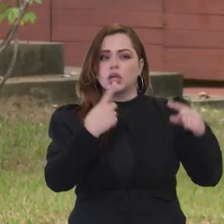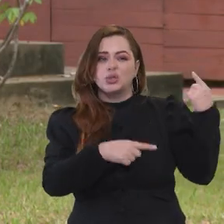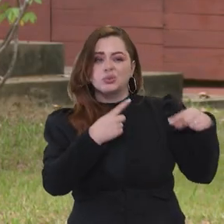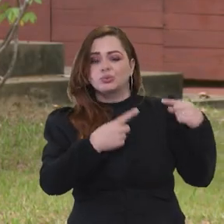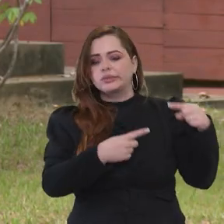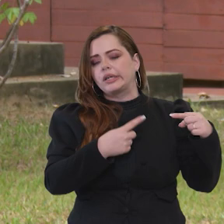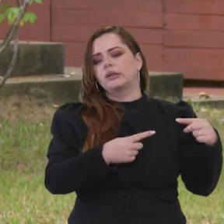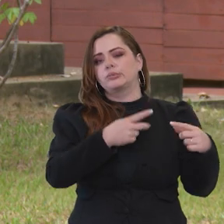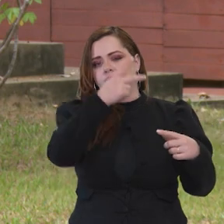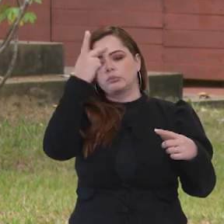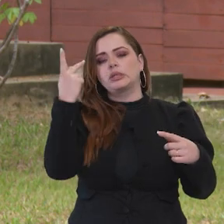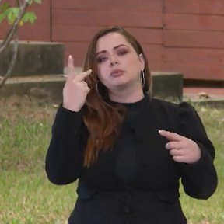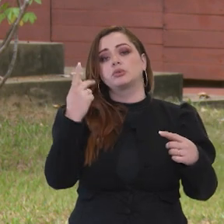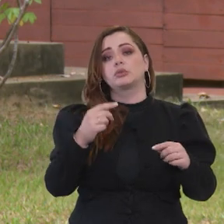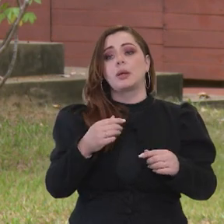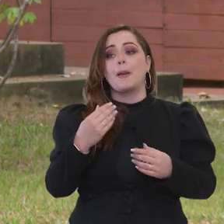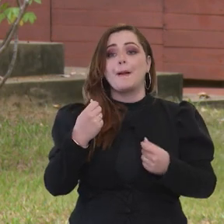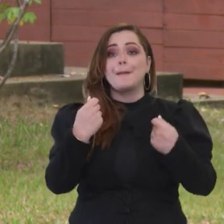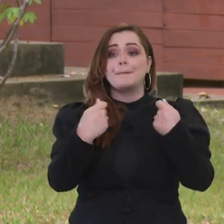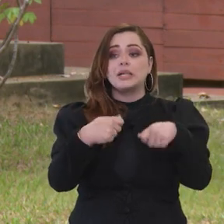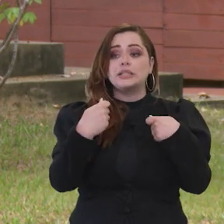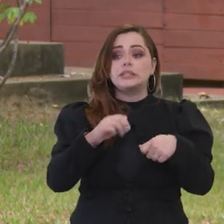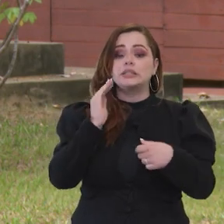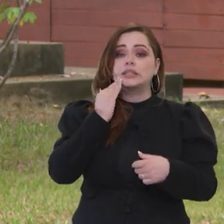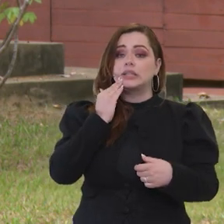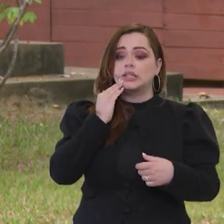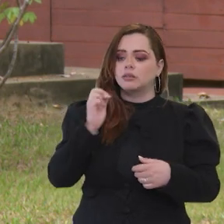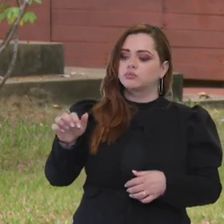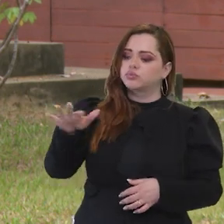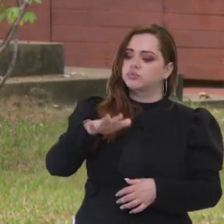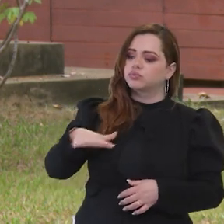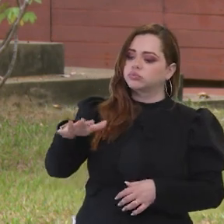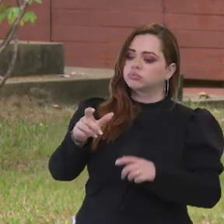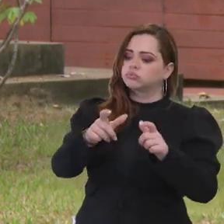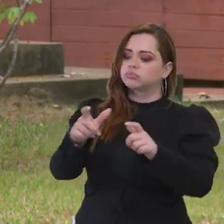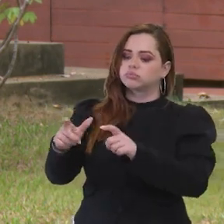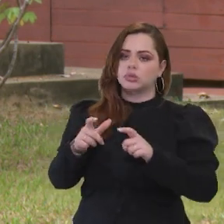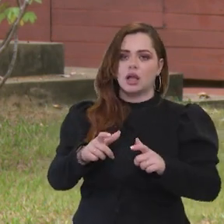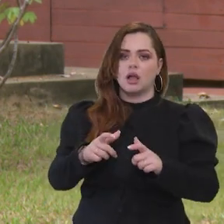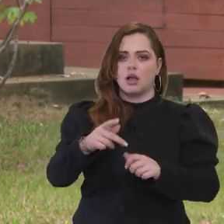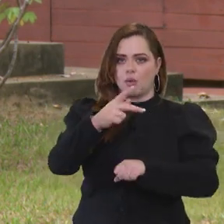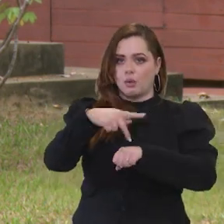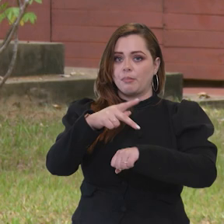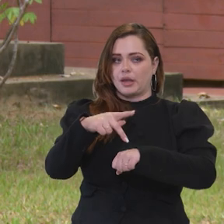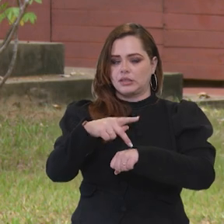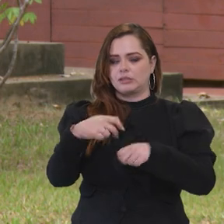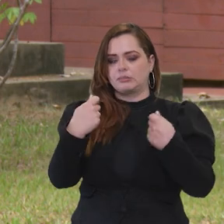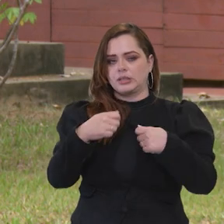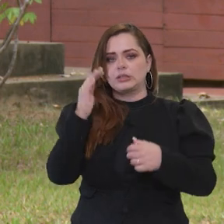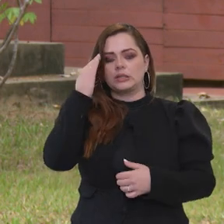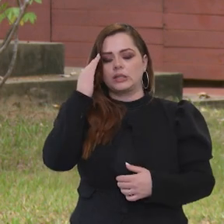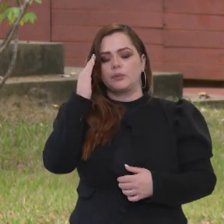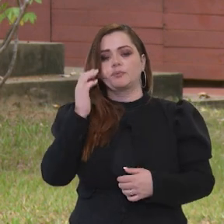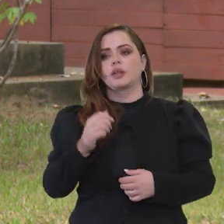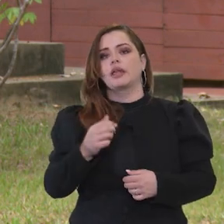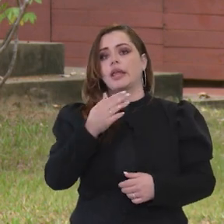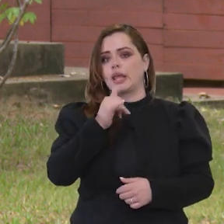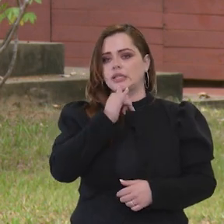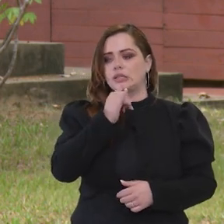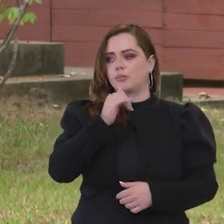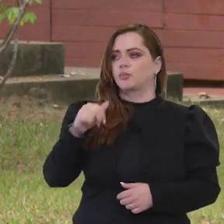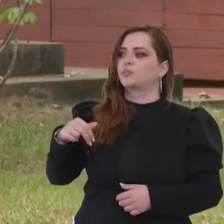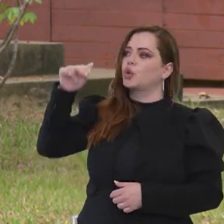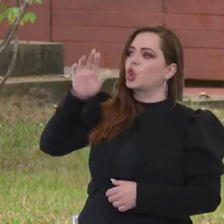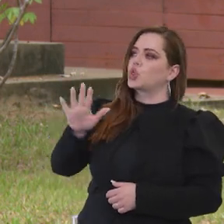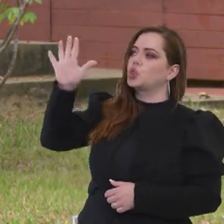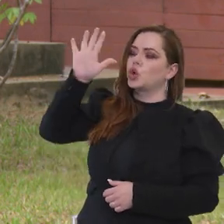discussões, nós precisamos entender que algumas regiões do país não estavam respondendo no FGTS, como, por exemplo, as regiões norte e